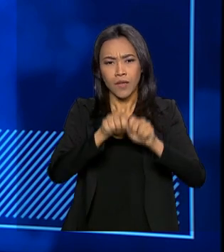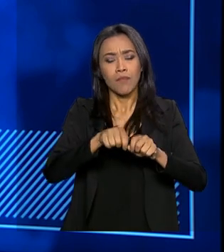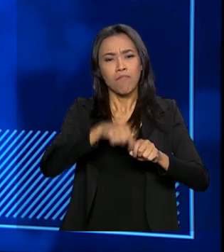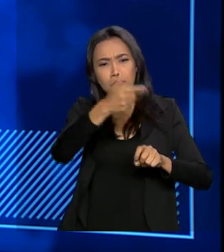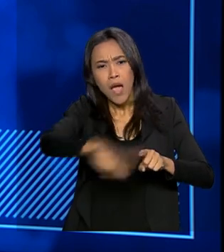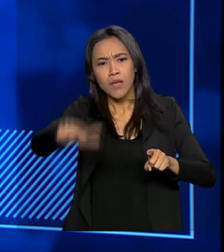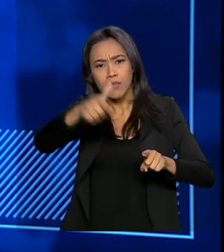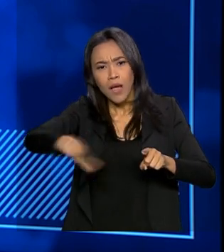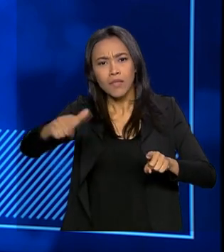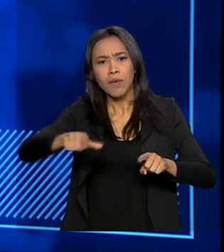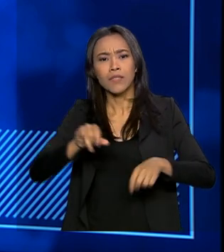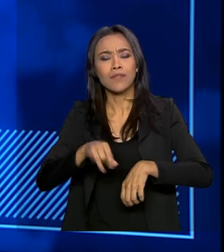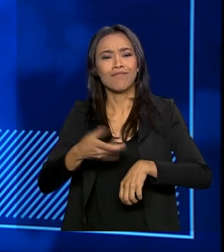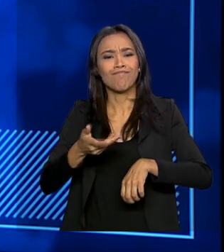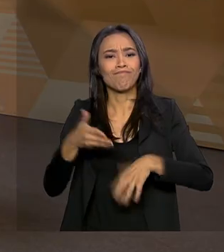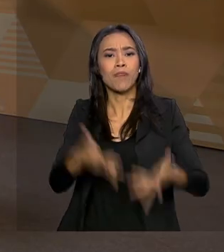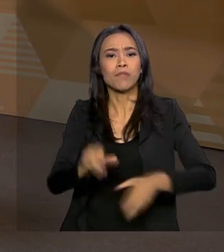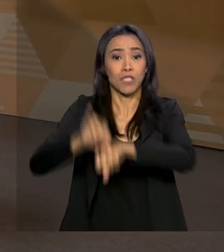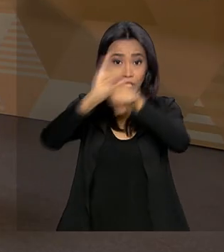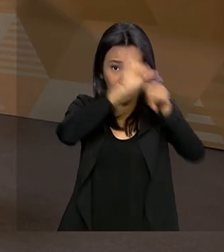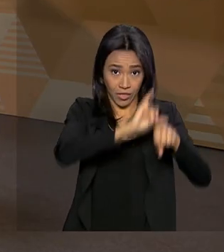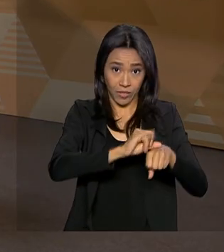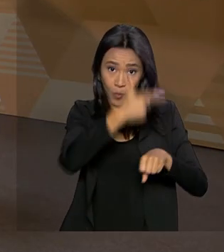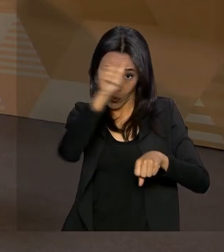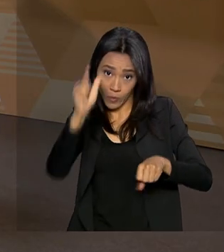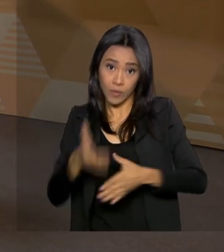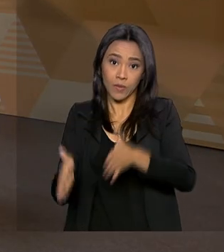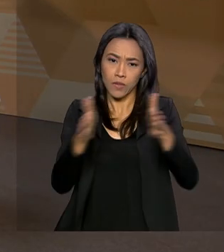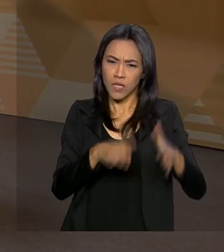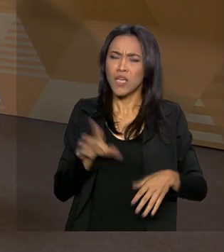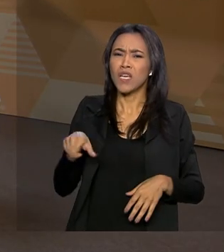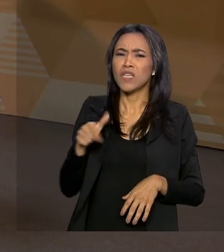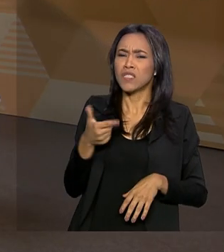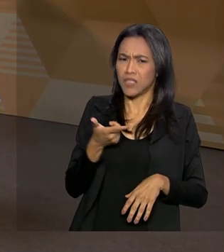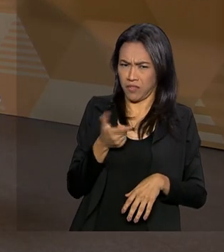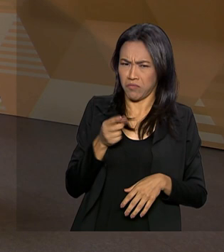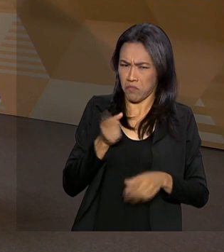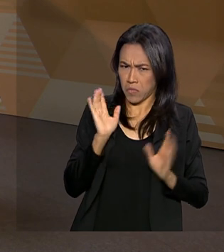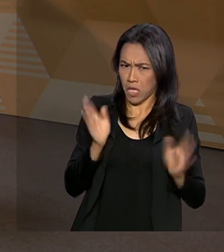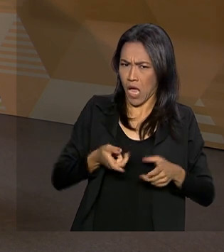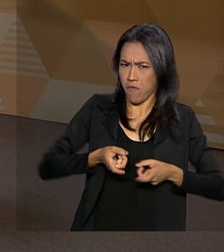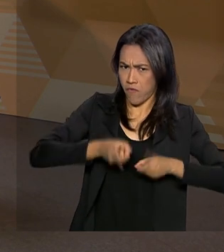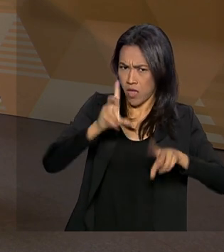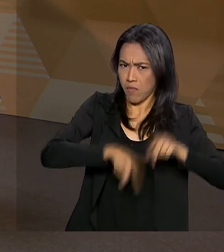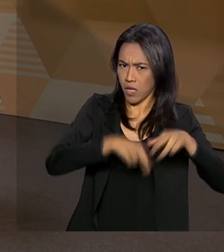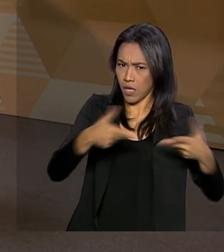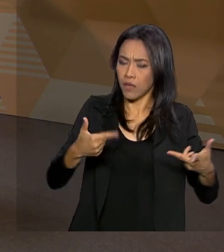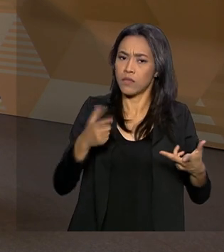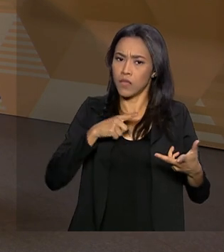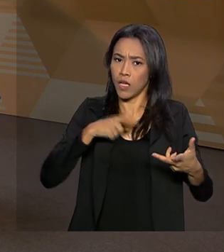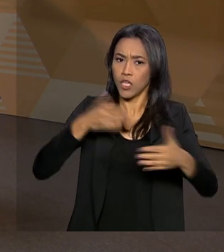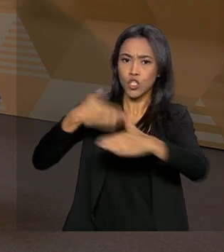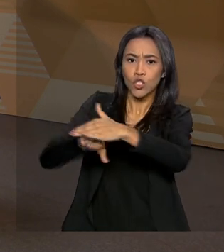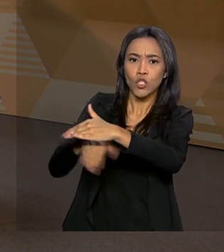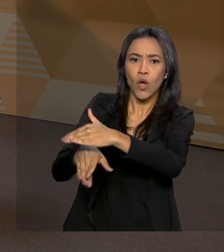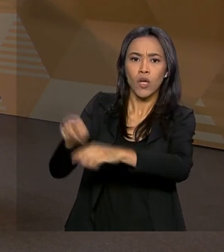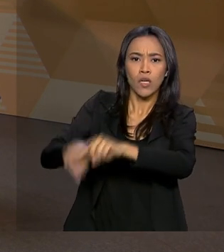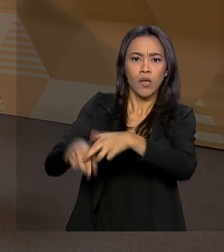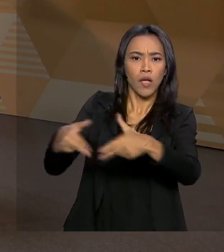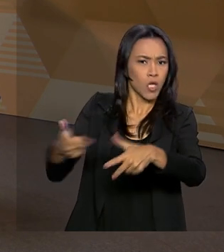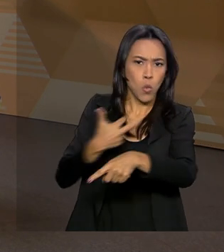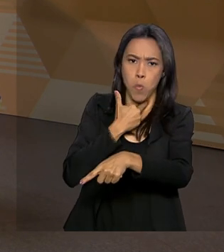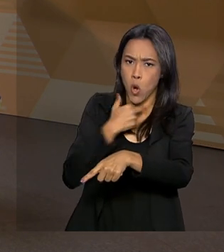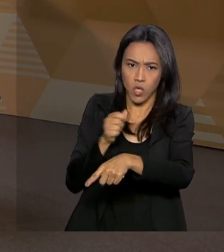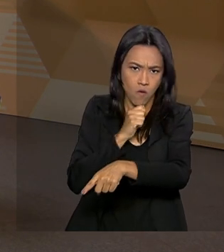nos demais estados. Agora, esses 20 mil bens já podem ser leiloados. Existe um estoque de bens que ainda não